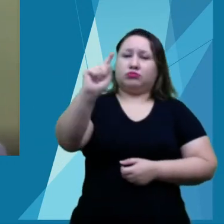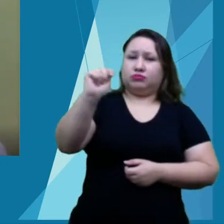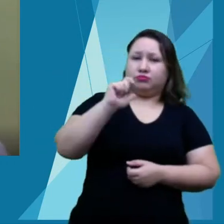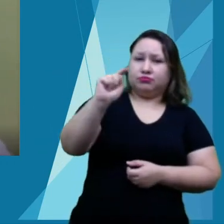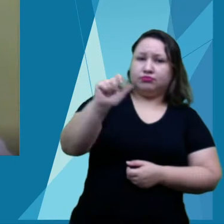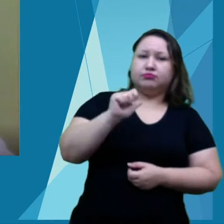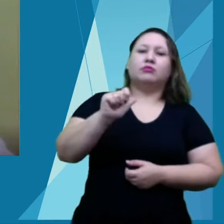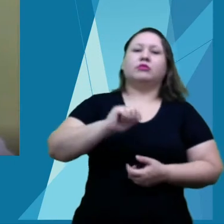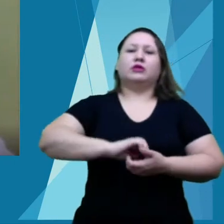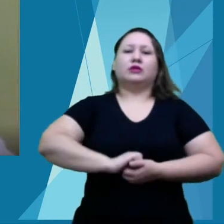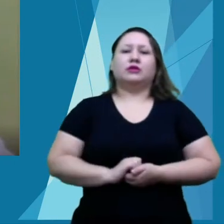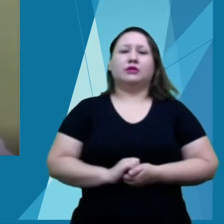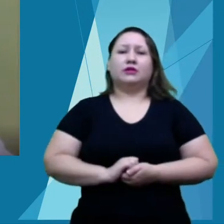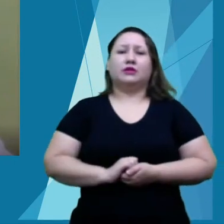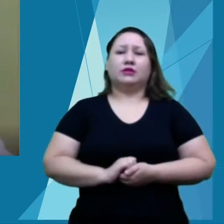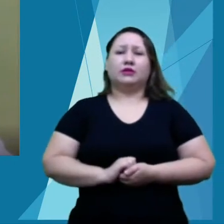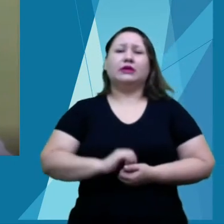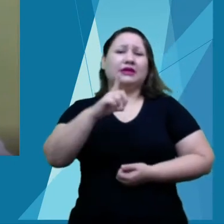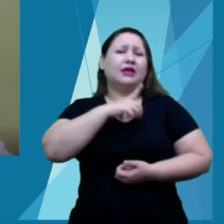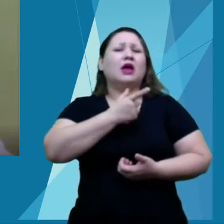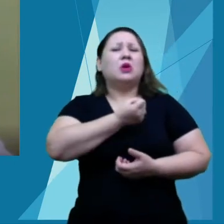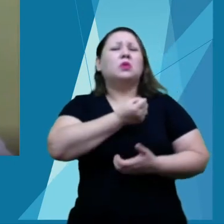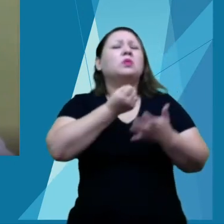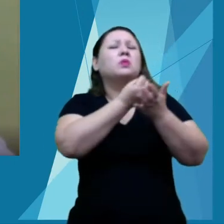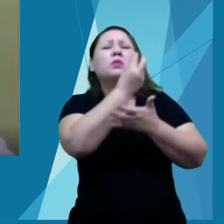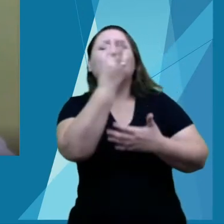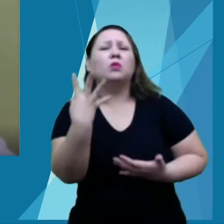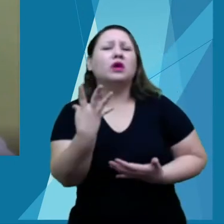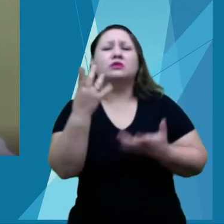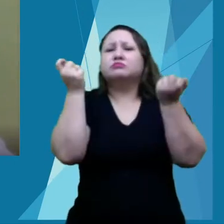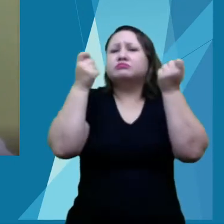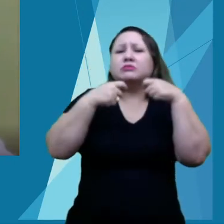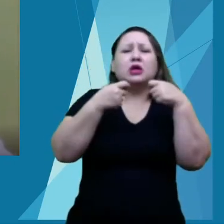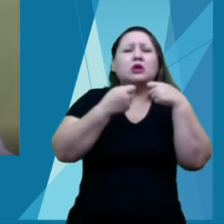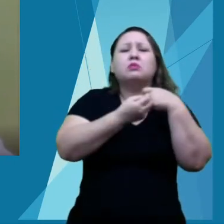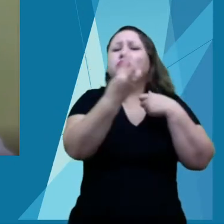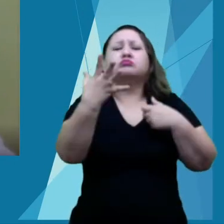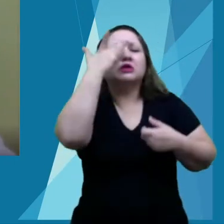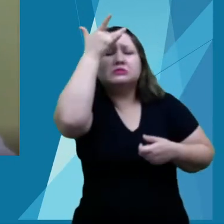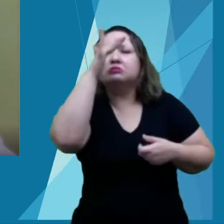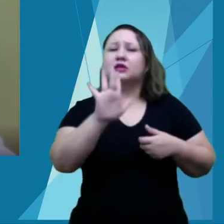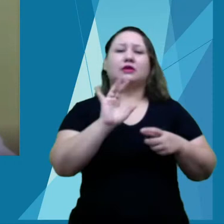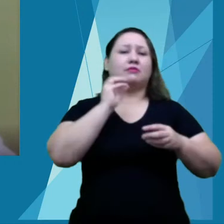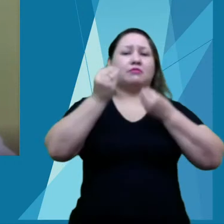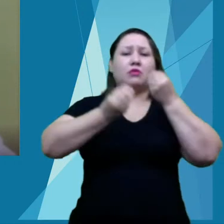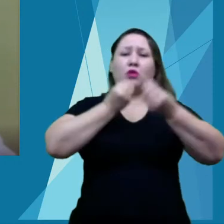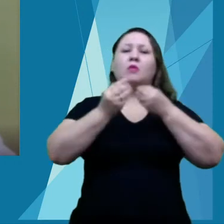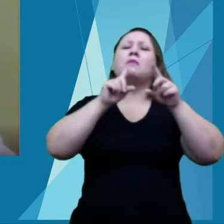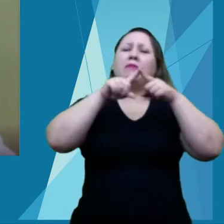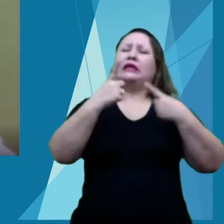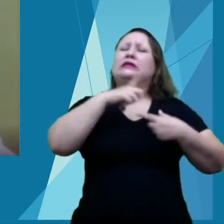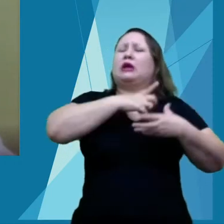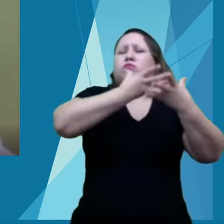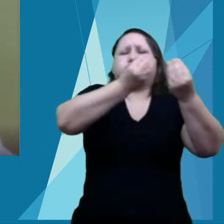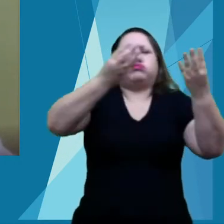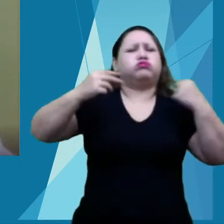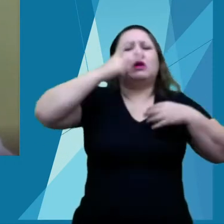426 milhões. São números que muito nos orgulham e que representam o tamanho e a importância do